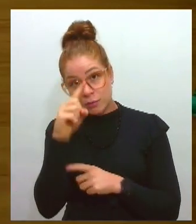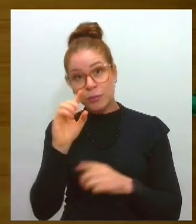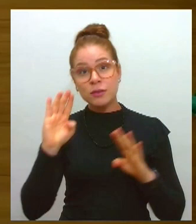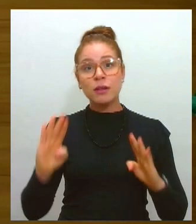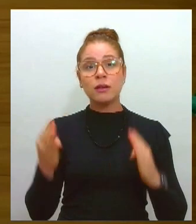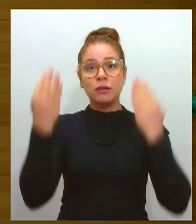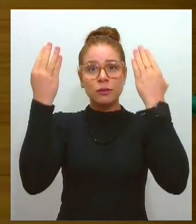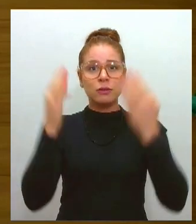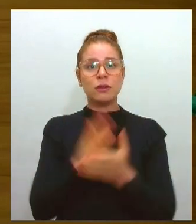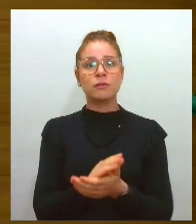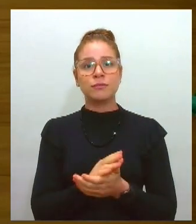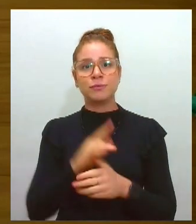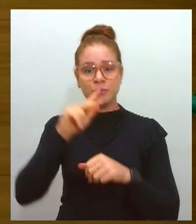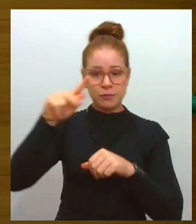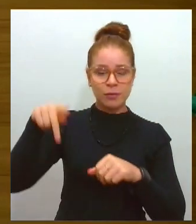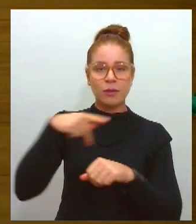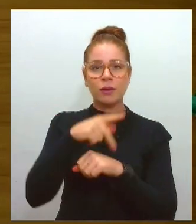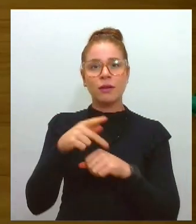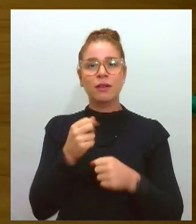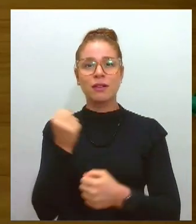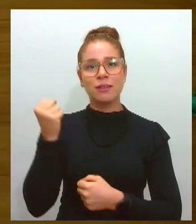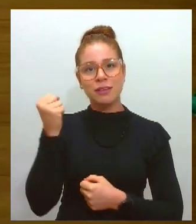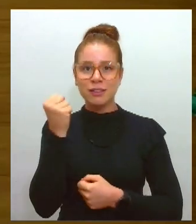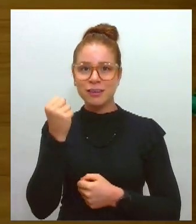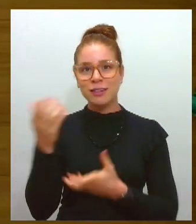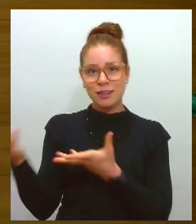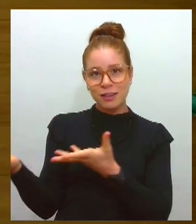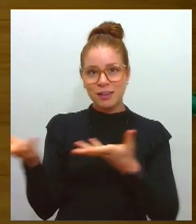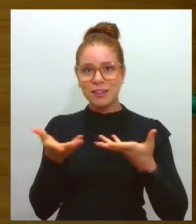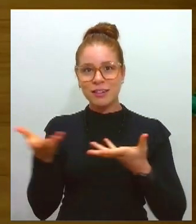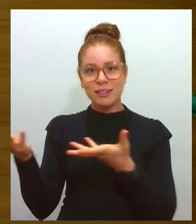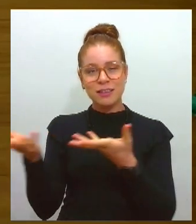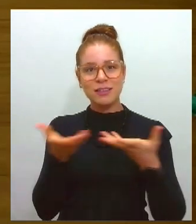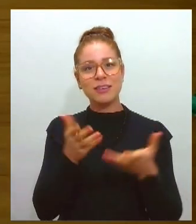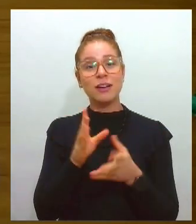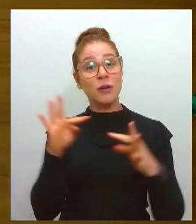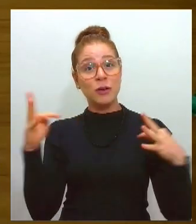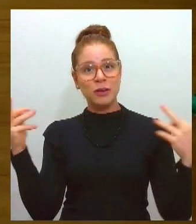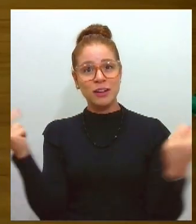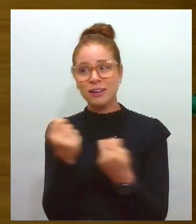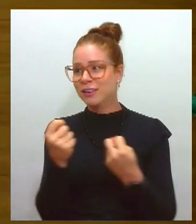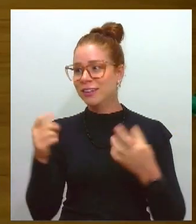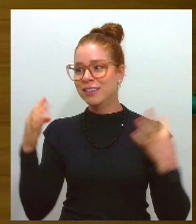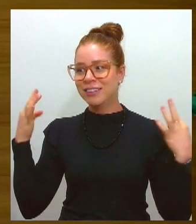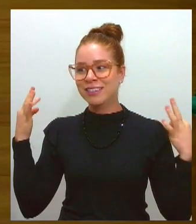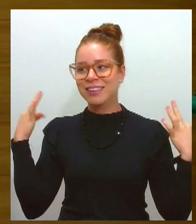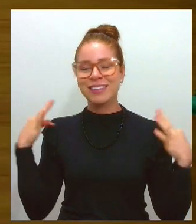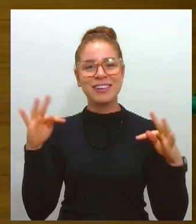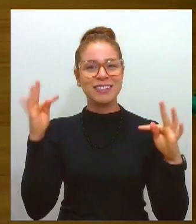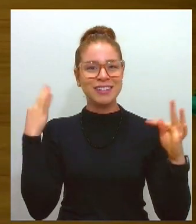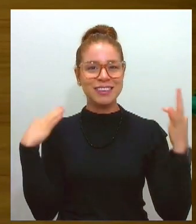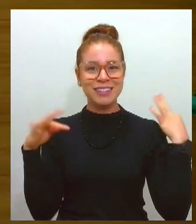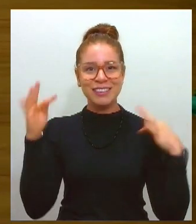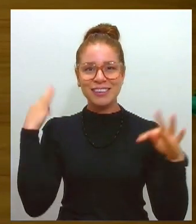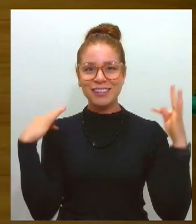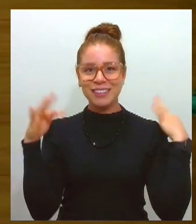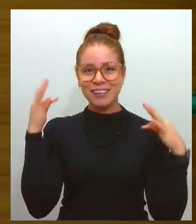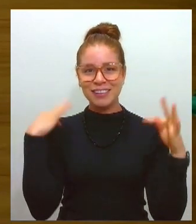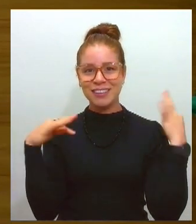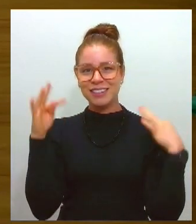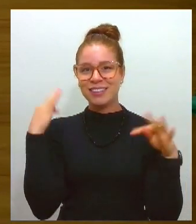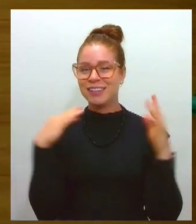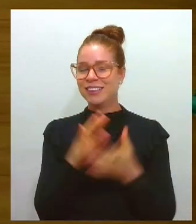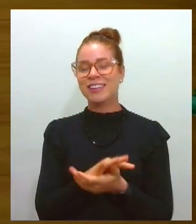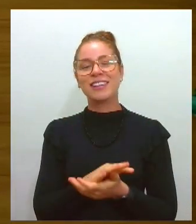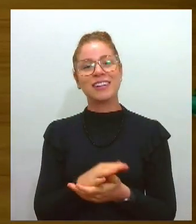programação bem bacana e convidativa para esses turistas virem conhecer o nosso estado. Com certeza. A programação, ela